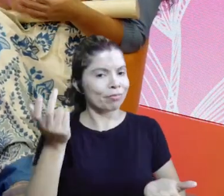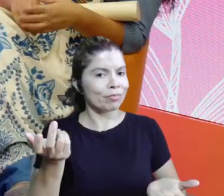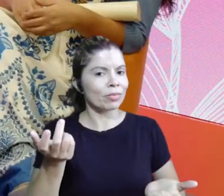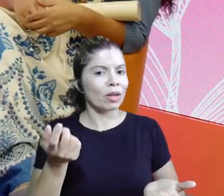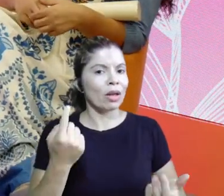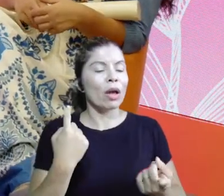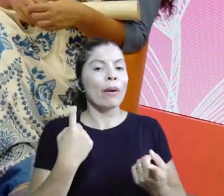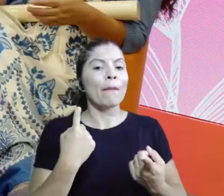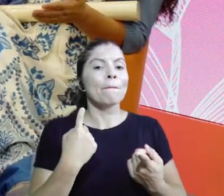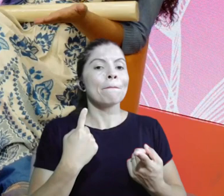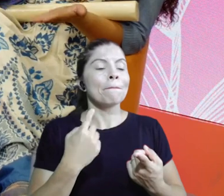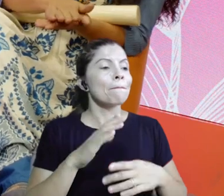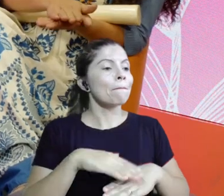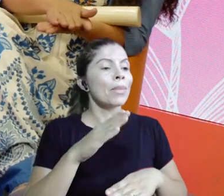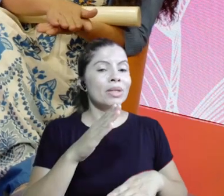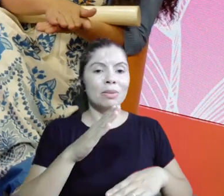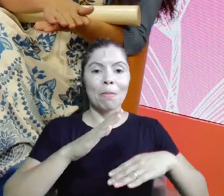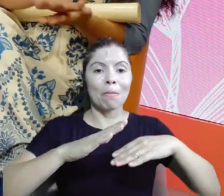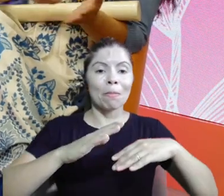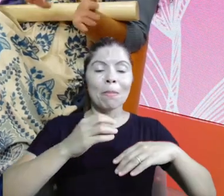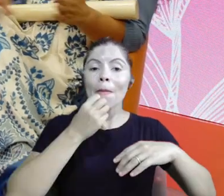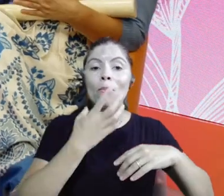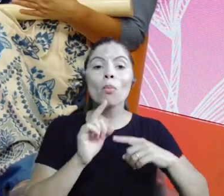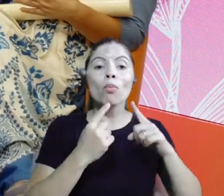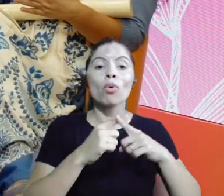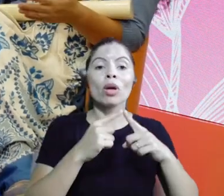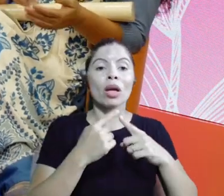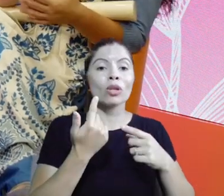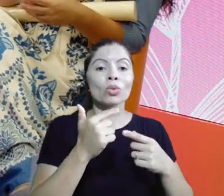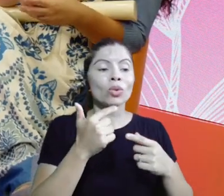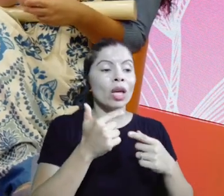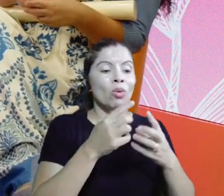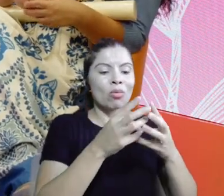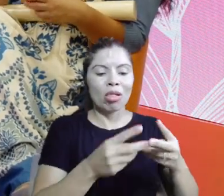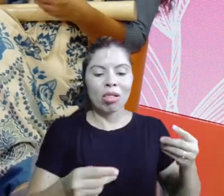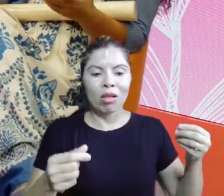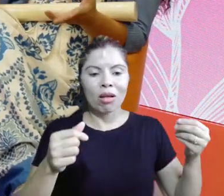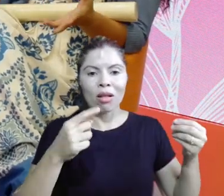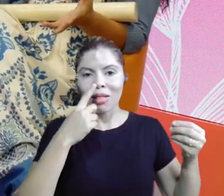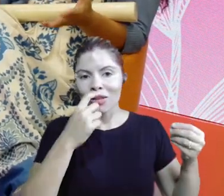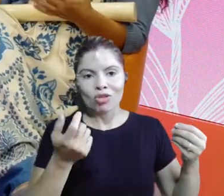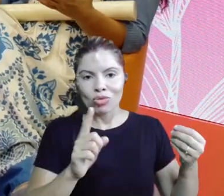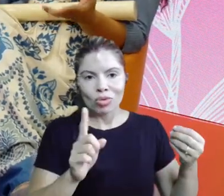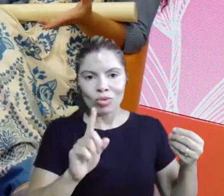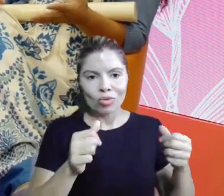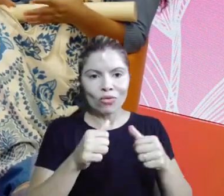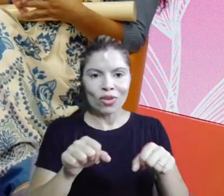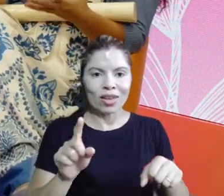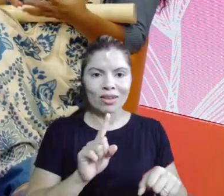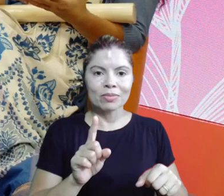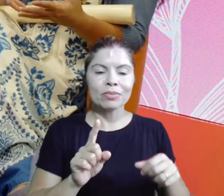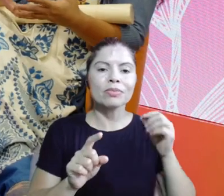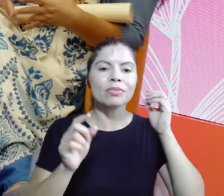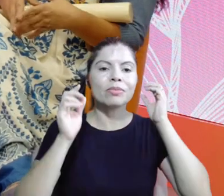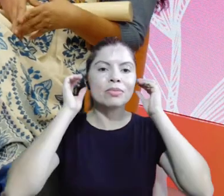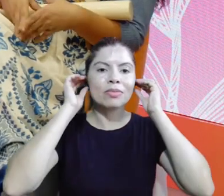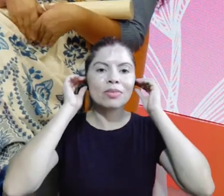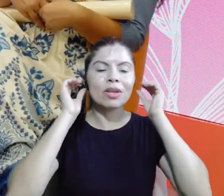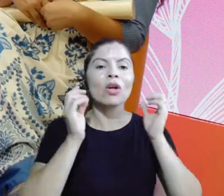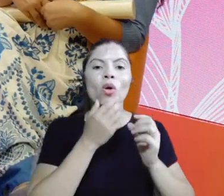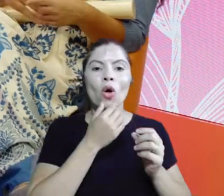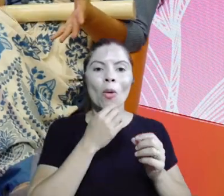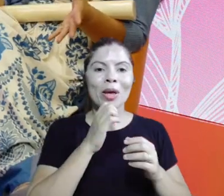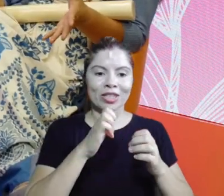gero resíduo. O que entra ali do palmito, eu aproveito quando sai. Então, assim, o engenheiro, o moral da história, o engenheiro que está fazendo o